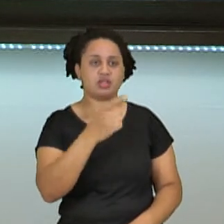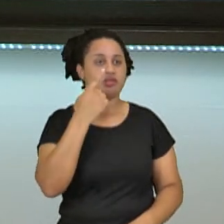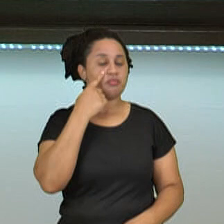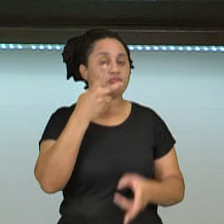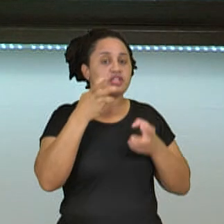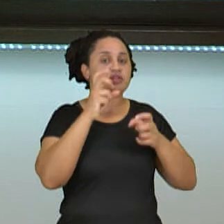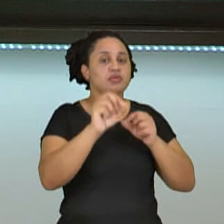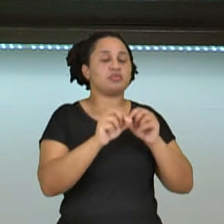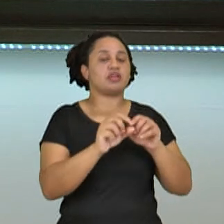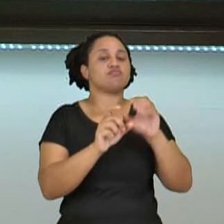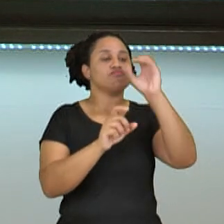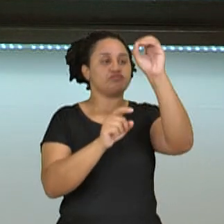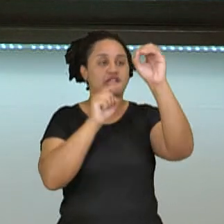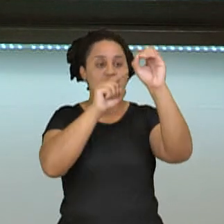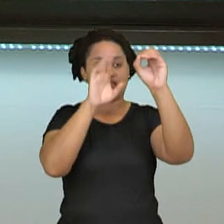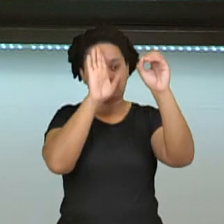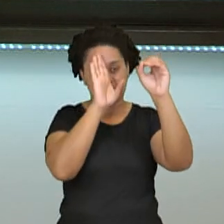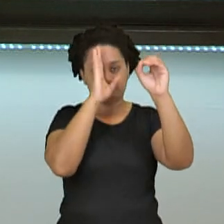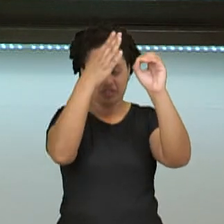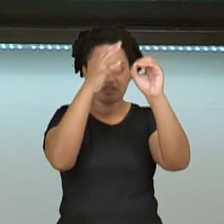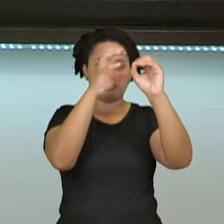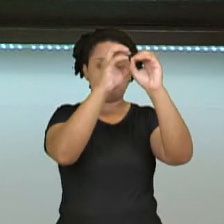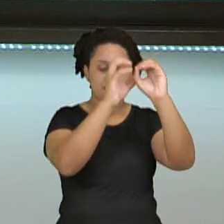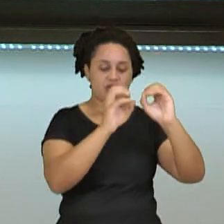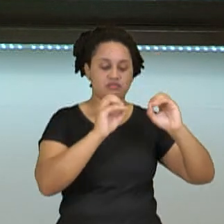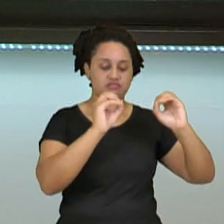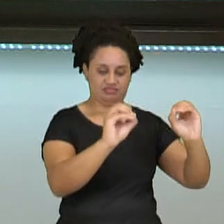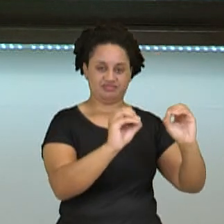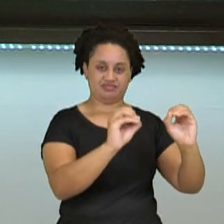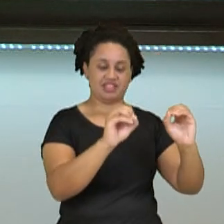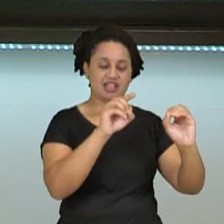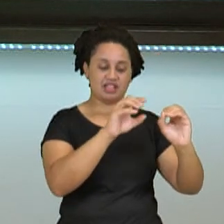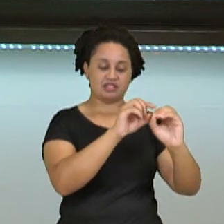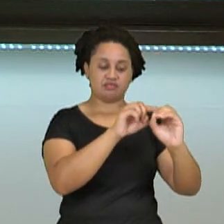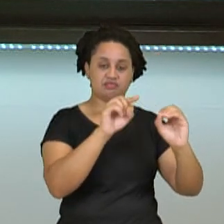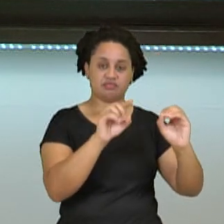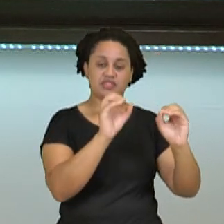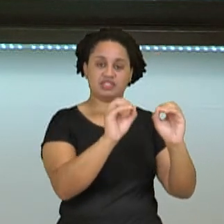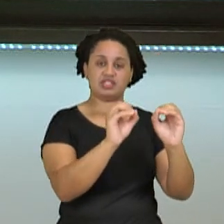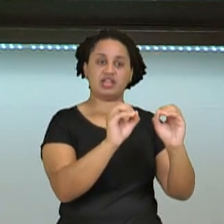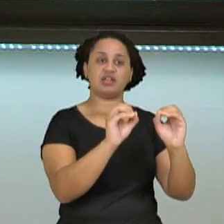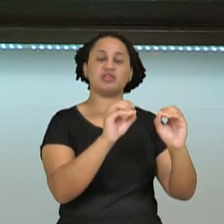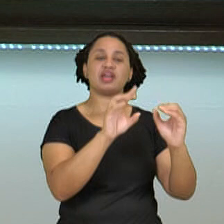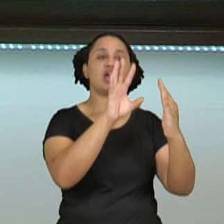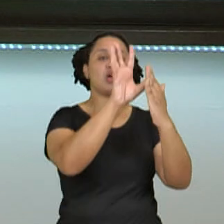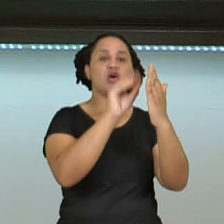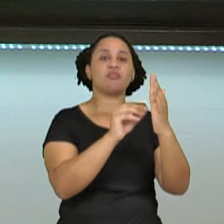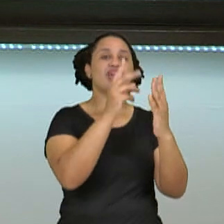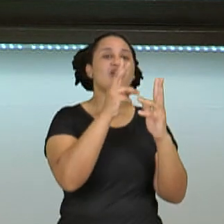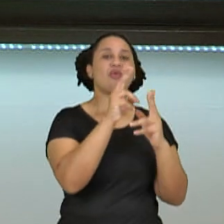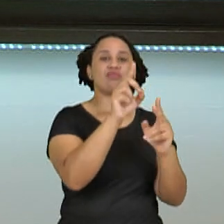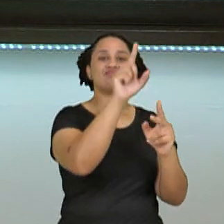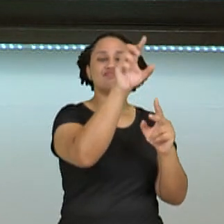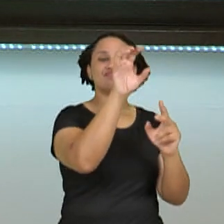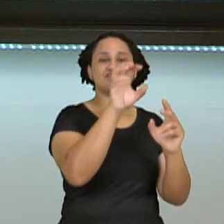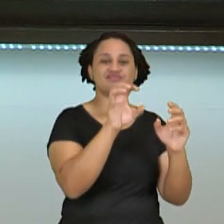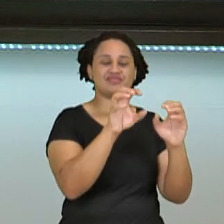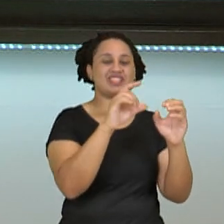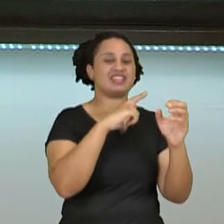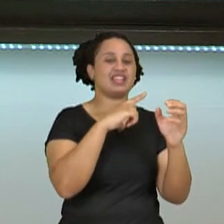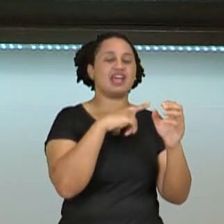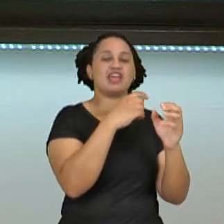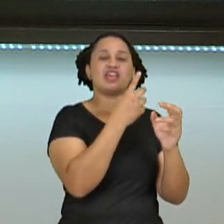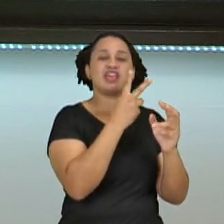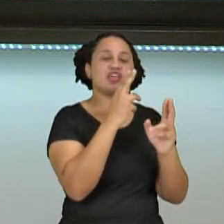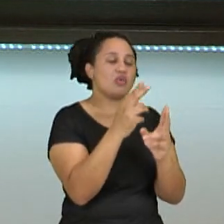uma célula mãe, ela vai originar duas células filhas. E essas duas células filhas são clones da célula mãe. Elas têm a mesma quantidade